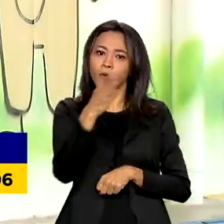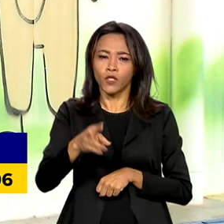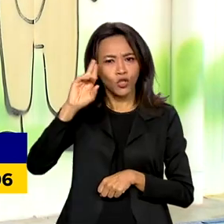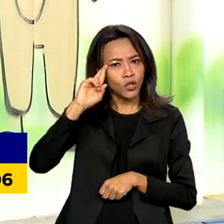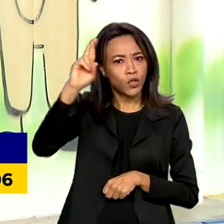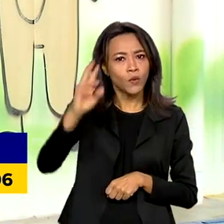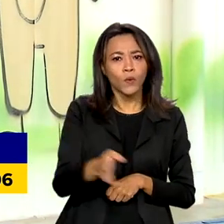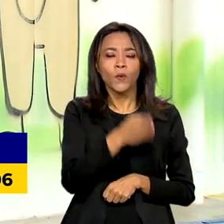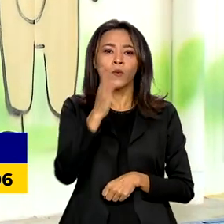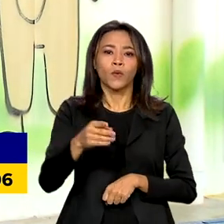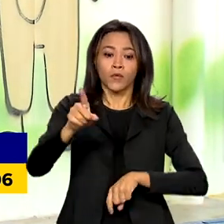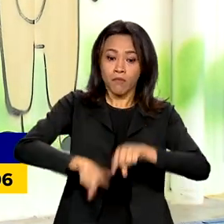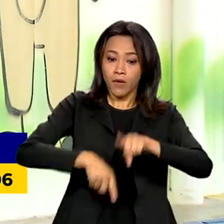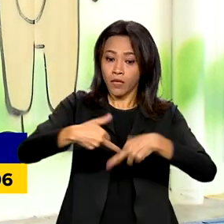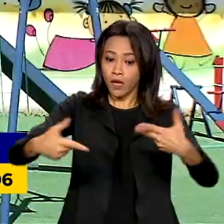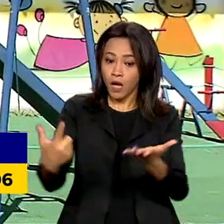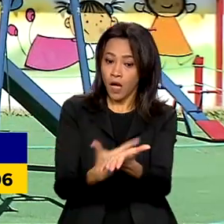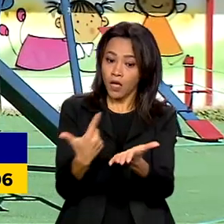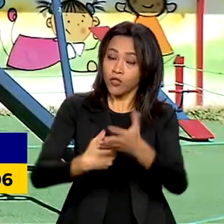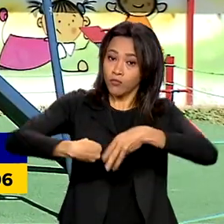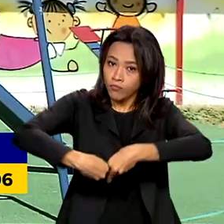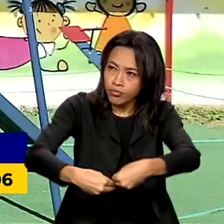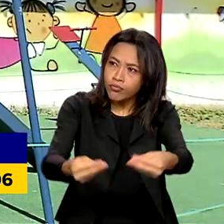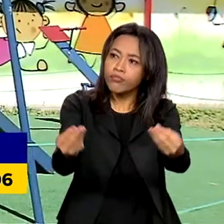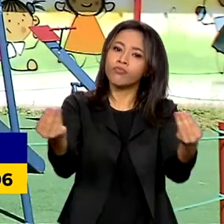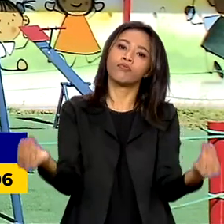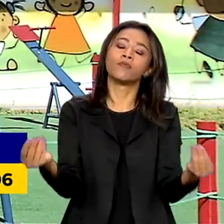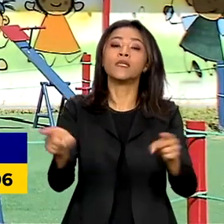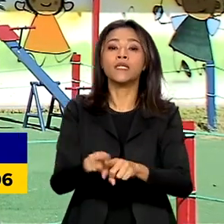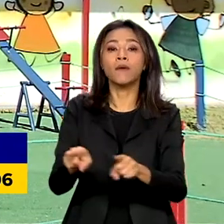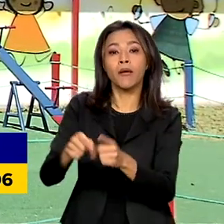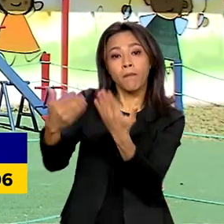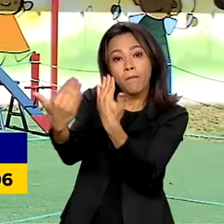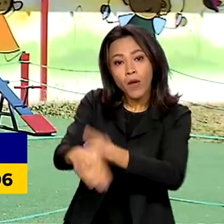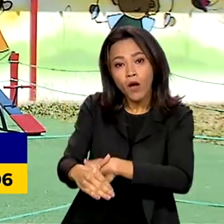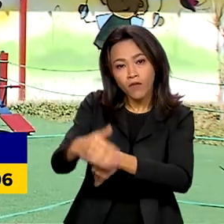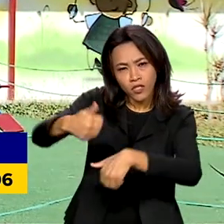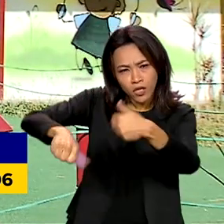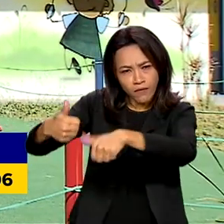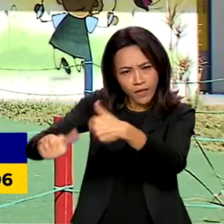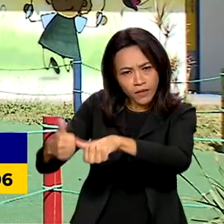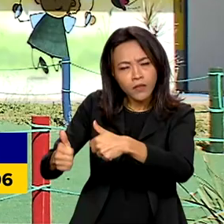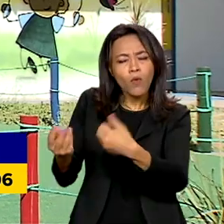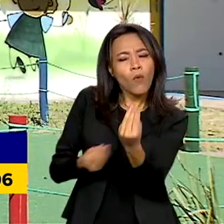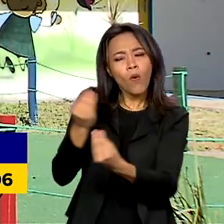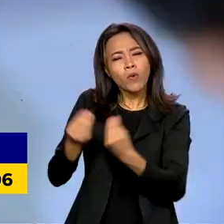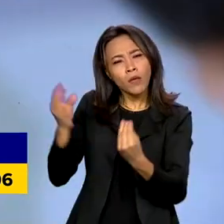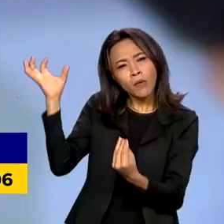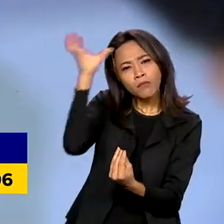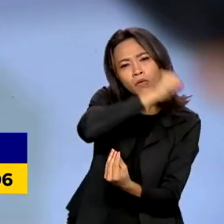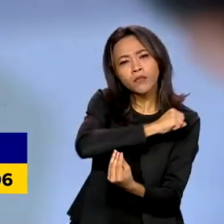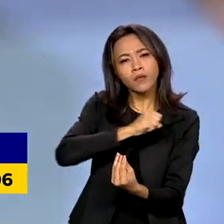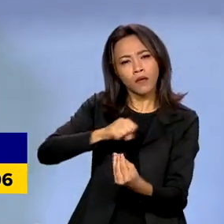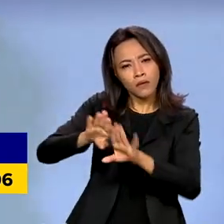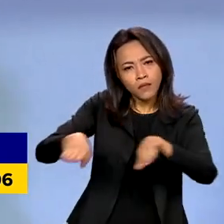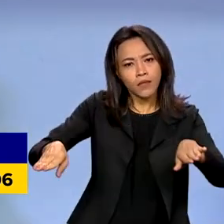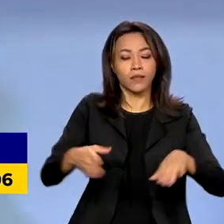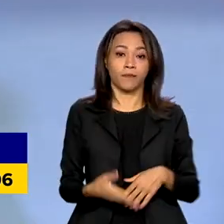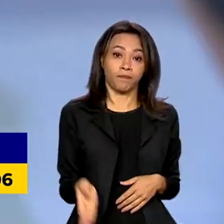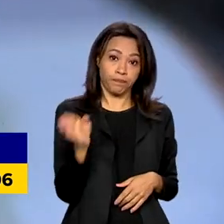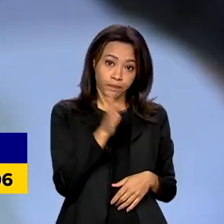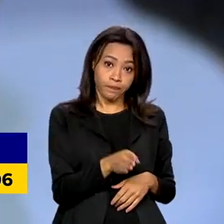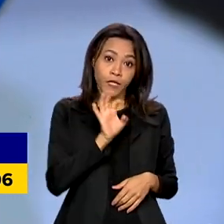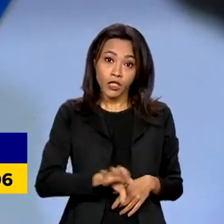distribuição de materiais de ensino e avaliações diagnósticas do desempenho das crianças. Estados e